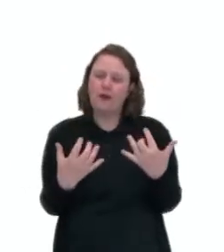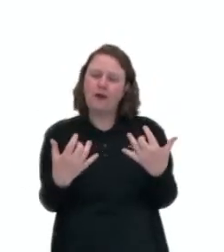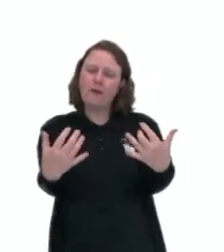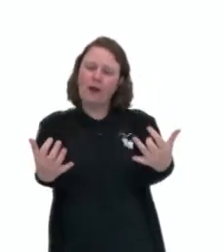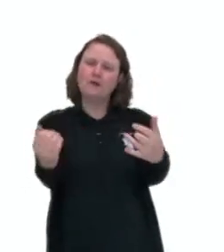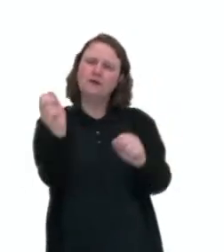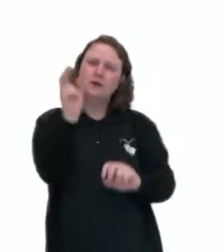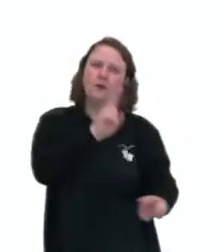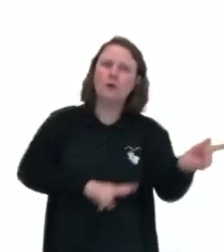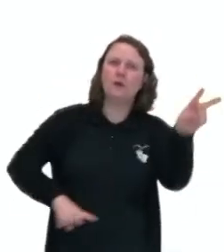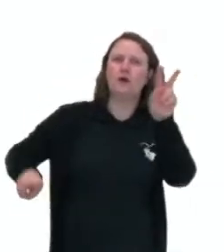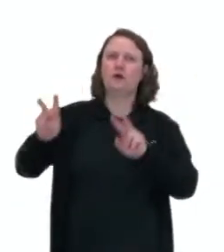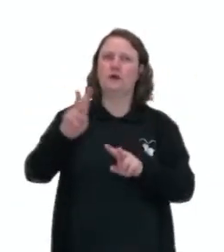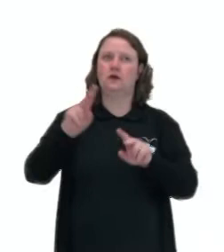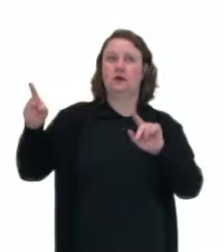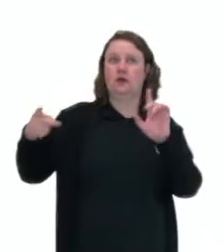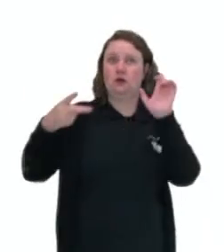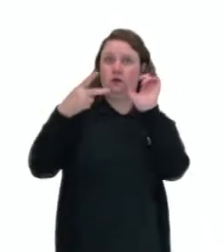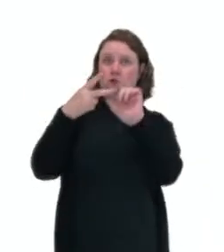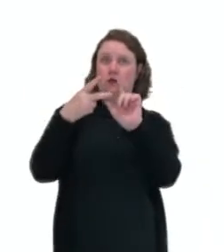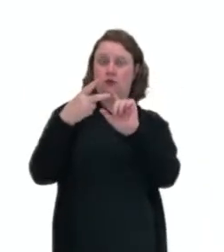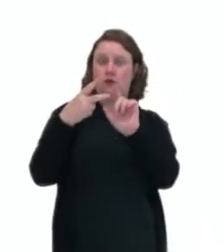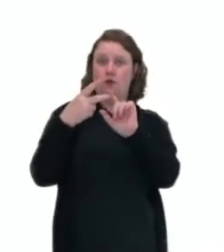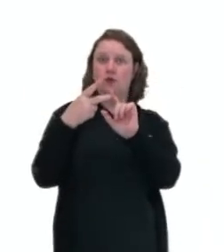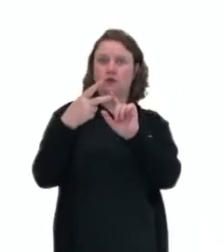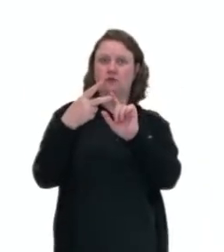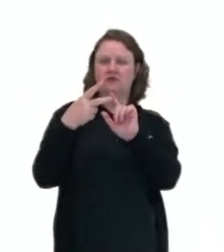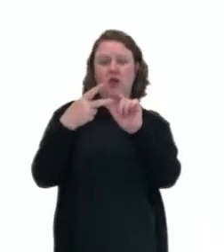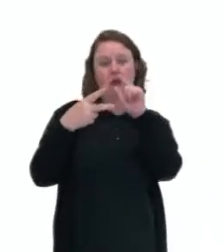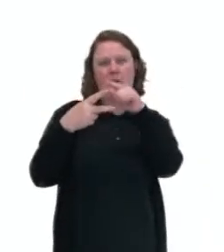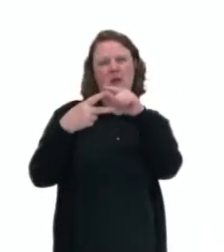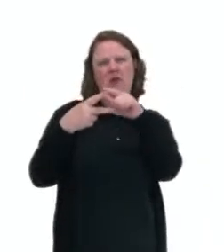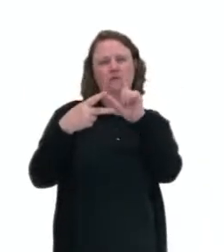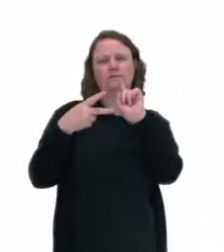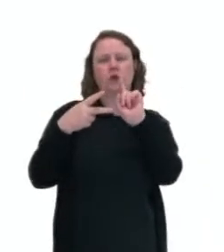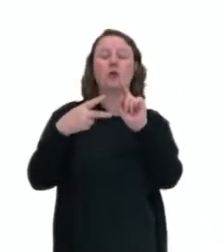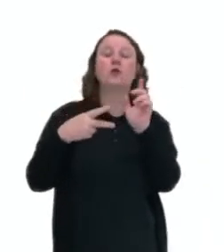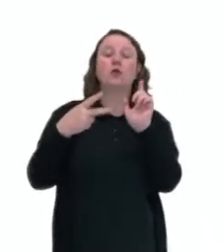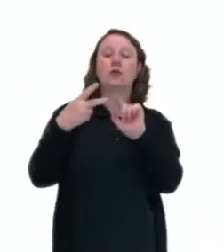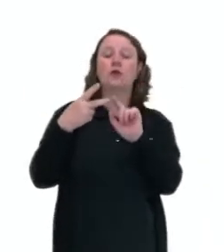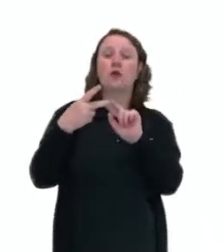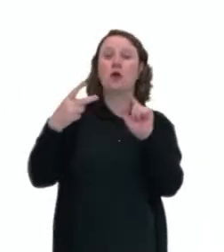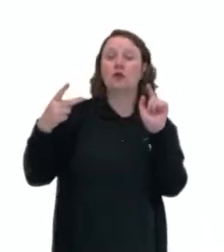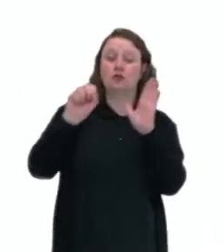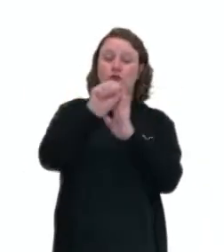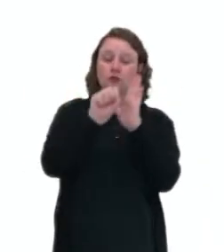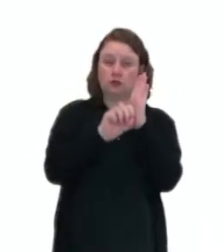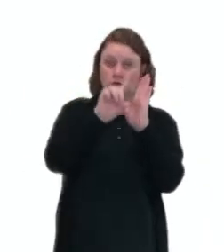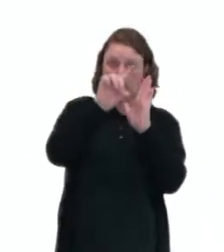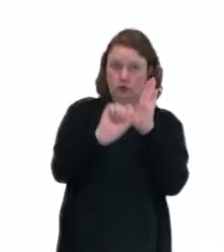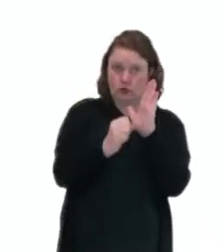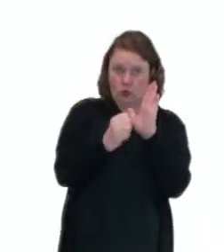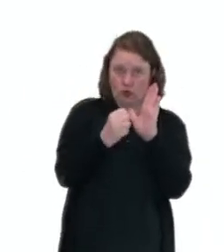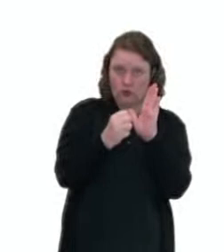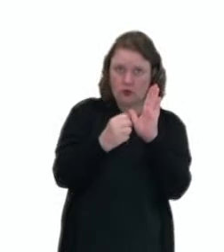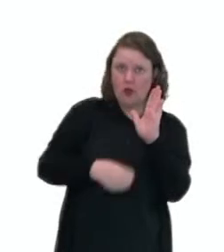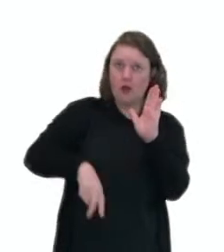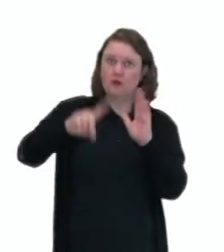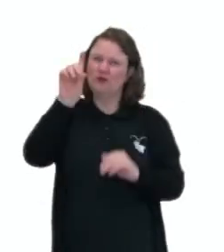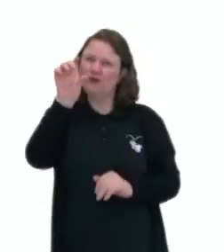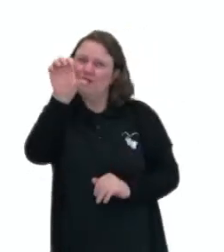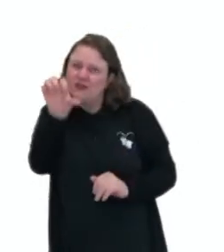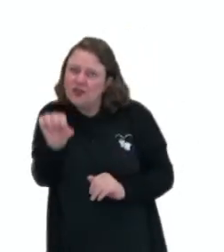secundário na hierarquia acadêmica até o século XVIII, no século XIX ela ganha muita importância.